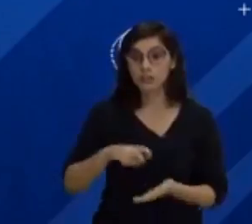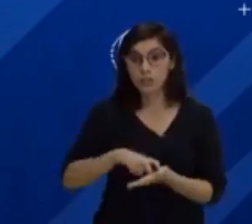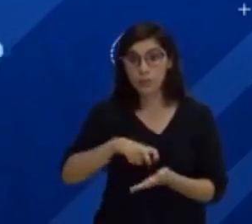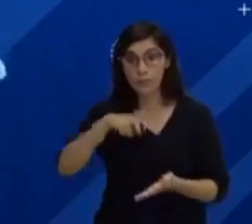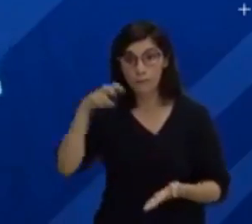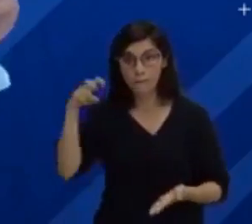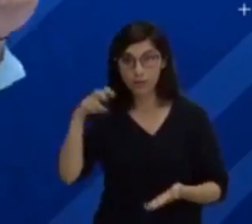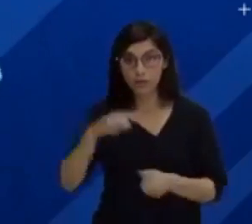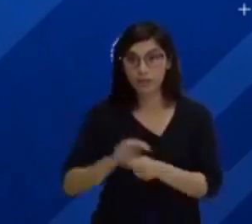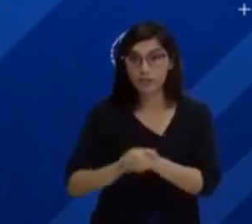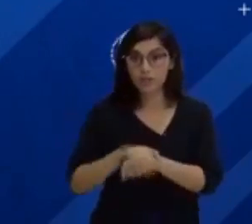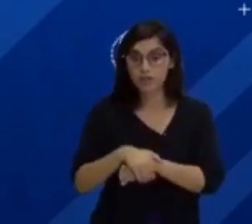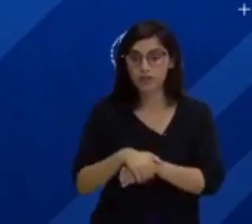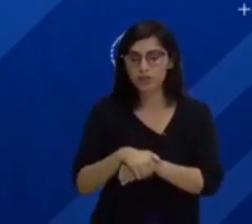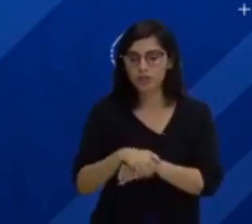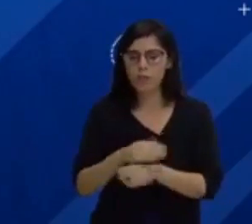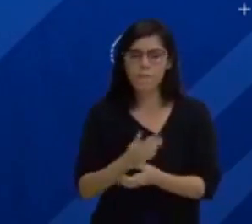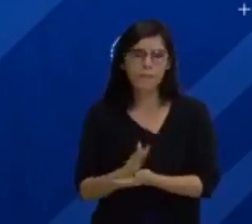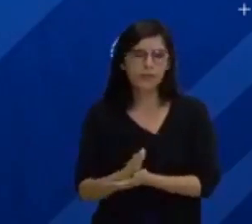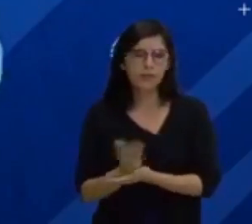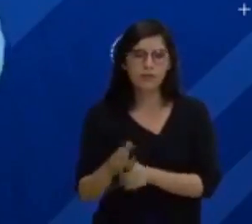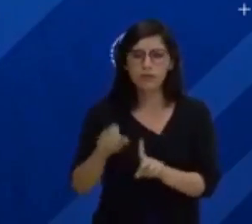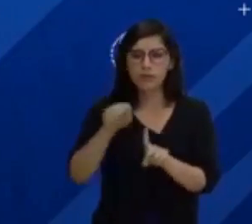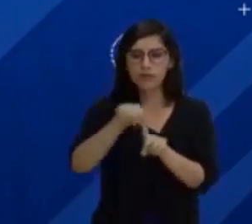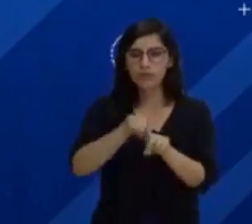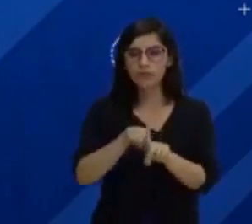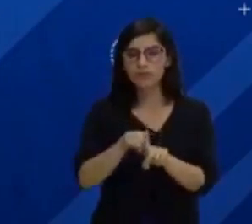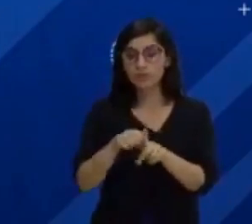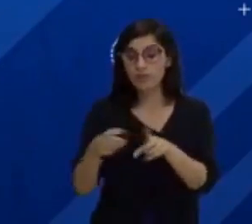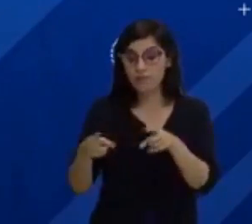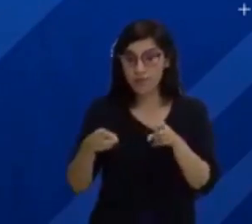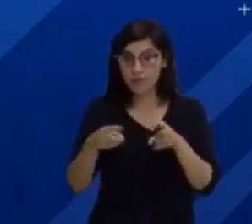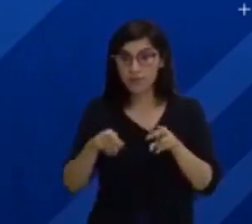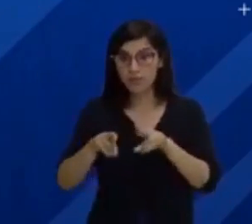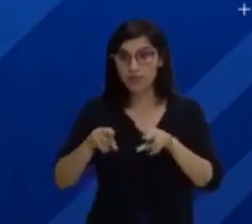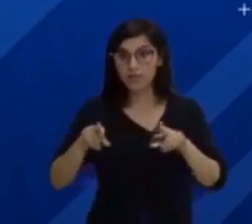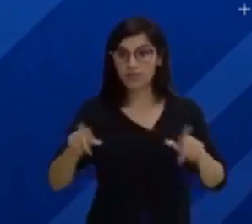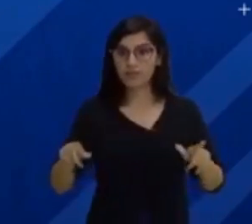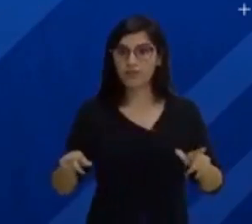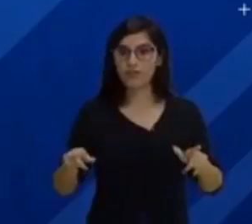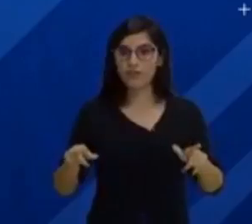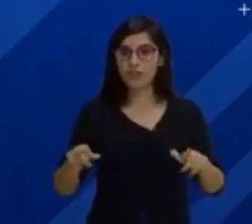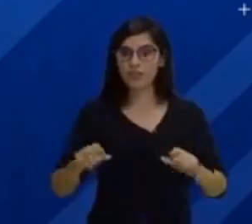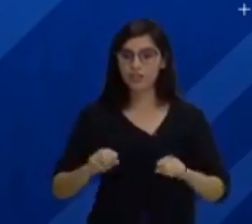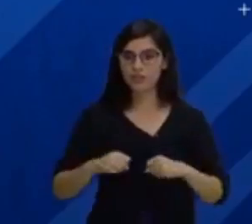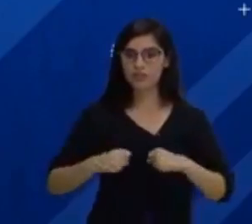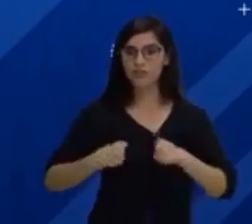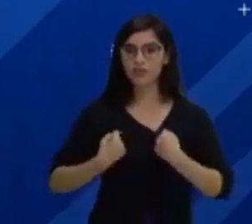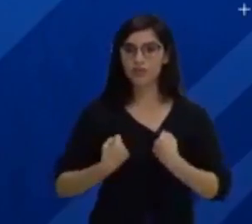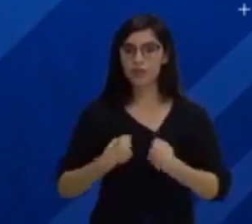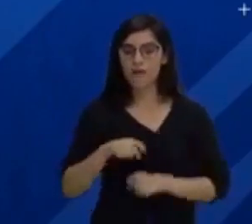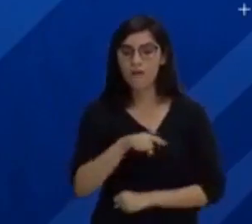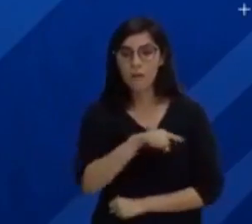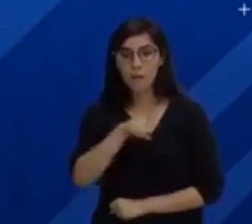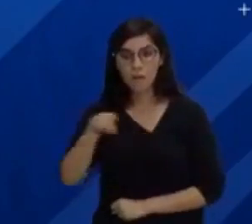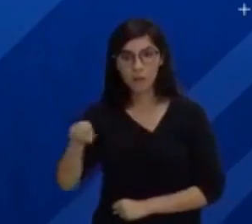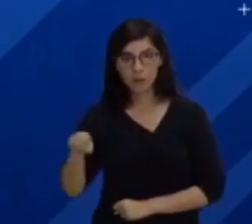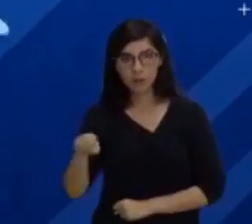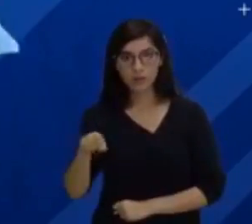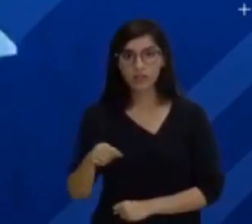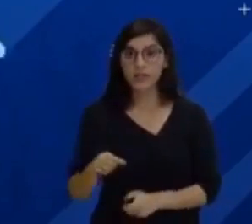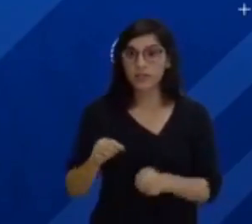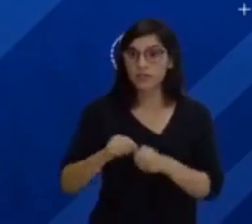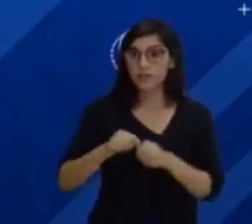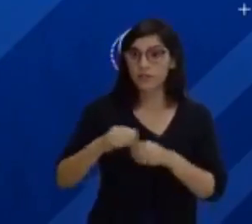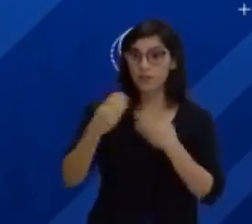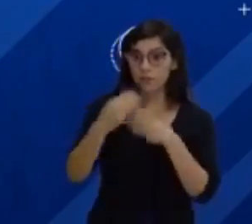noite, durante um mês pelo menos. Você vai sentir essa melhora no seu corpo. Você que vai fazer a prova do Enem, faça